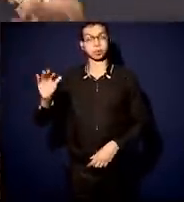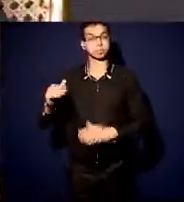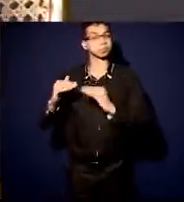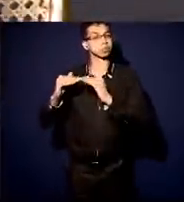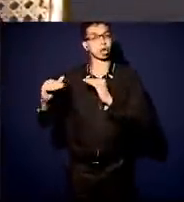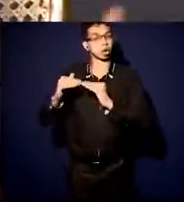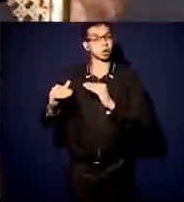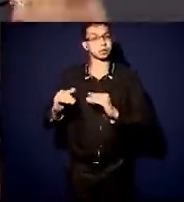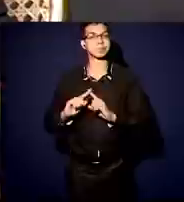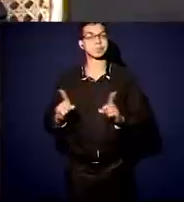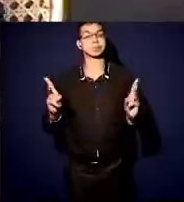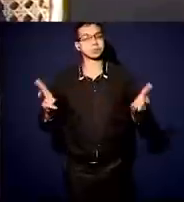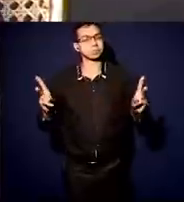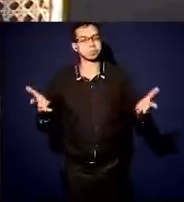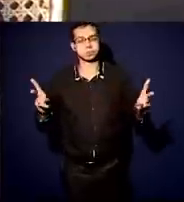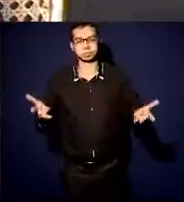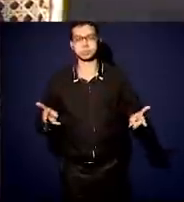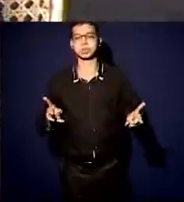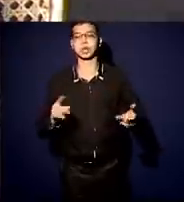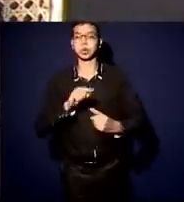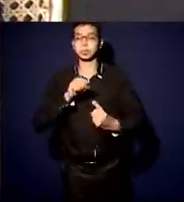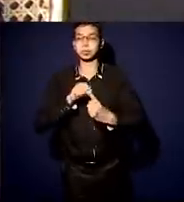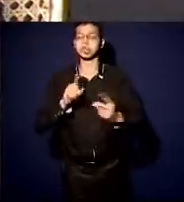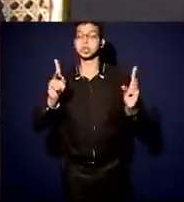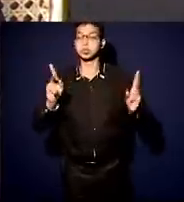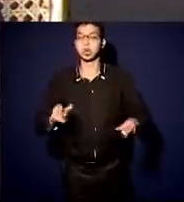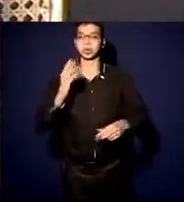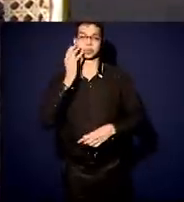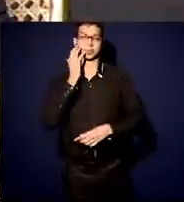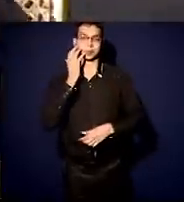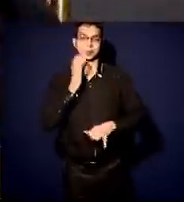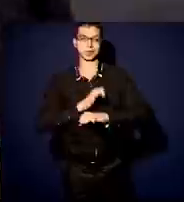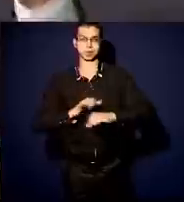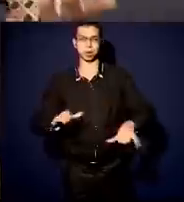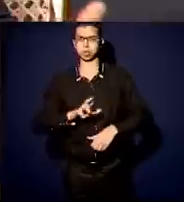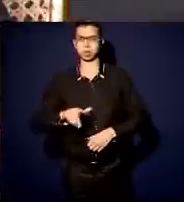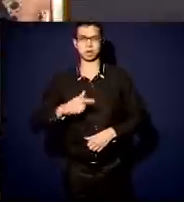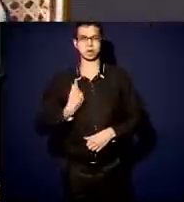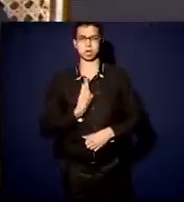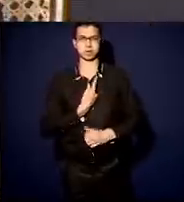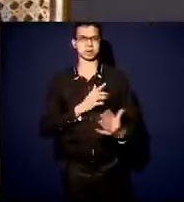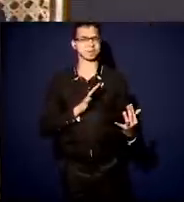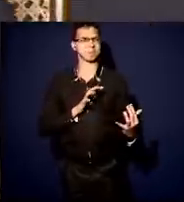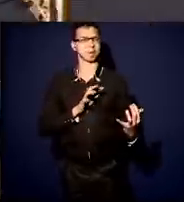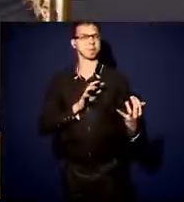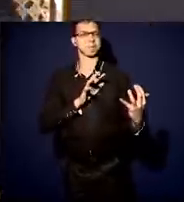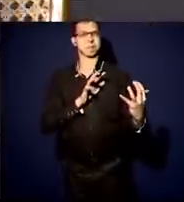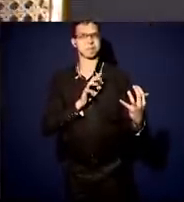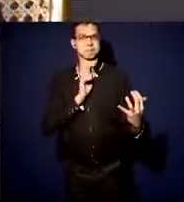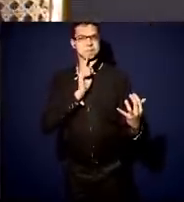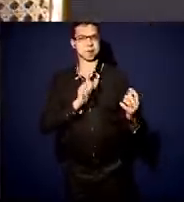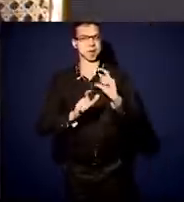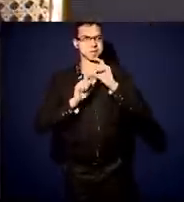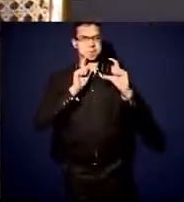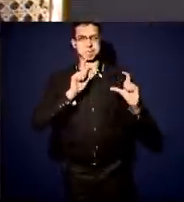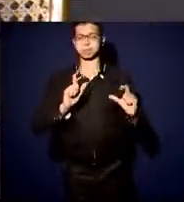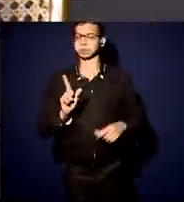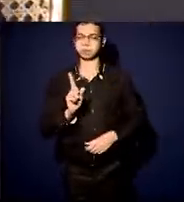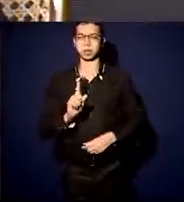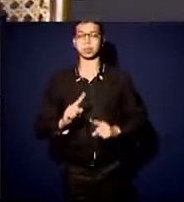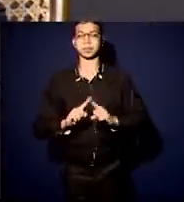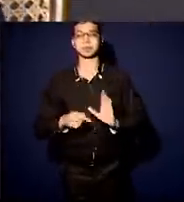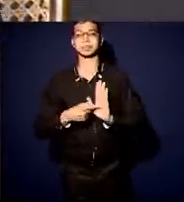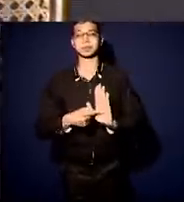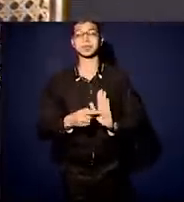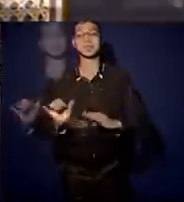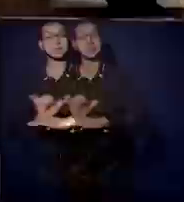vamos exercer essa divergência no mesmo caminho que falou o governador Tarcísio, não brigando nas palavras, mas demonstrando nas nossas ações que temos um